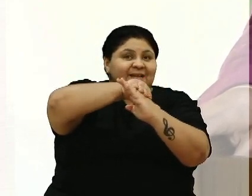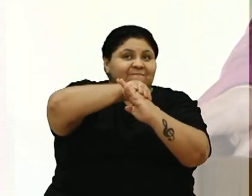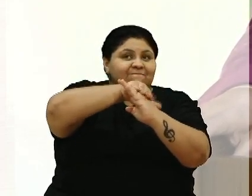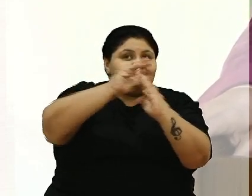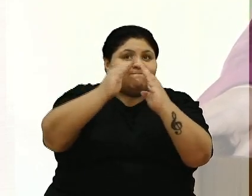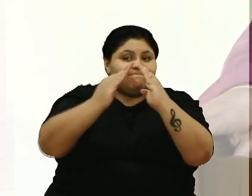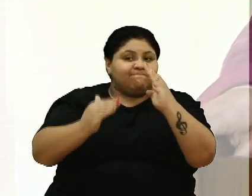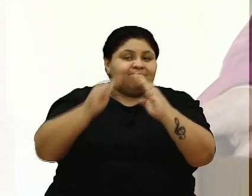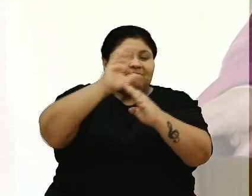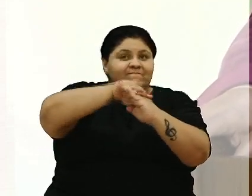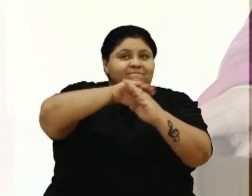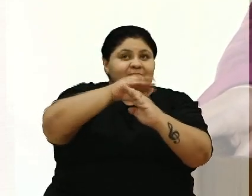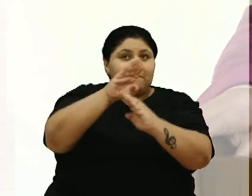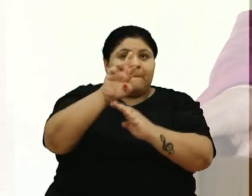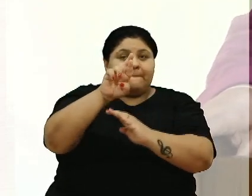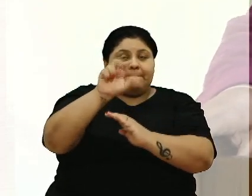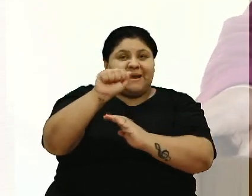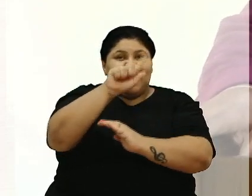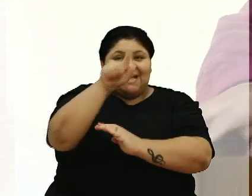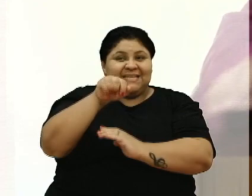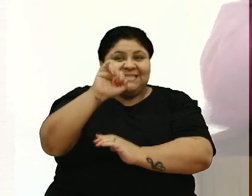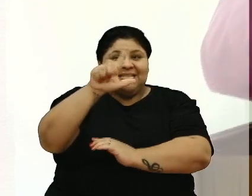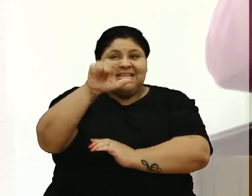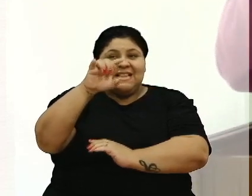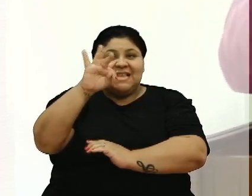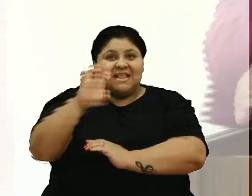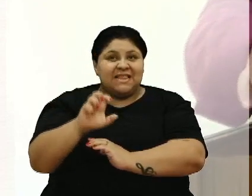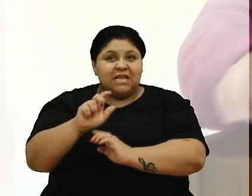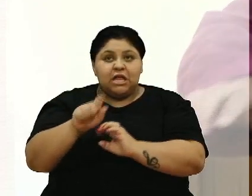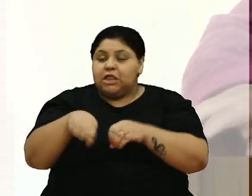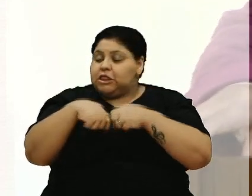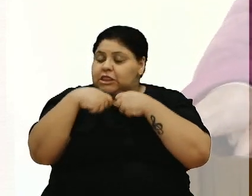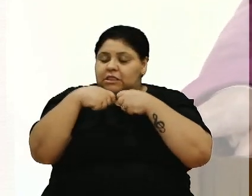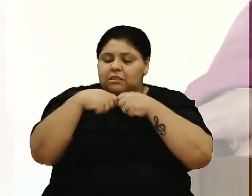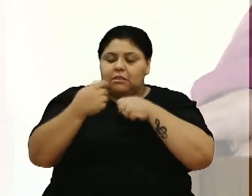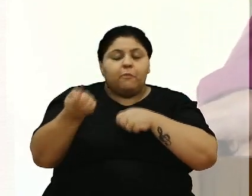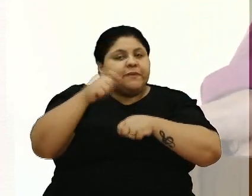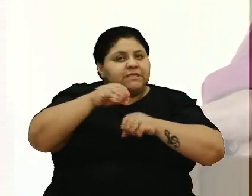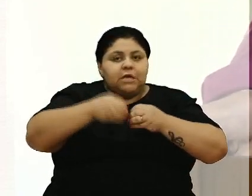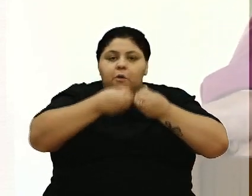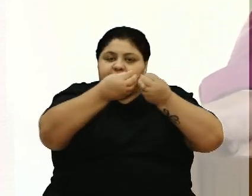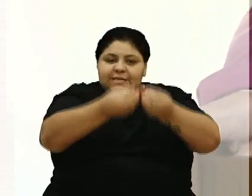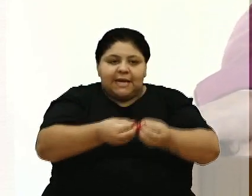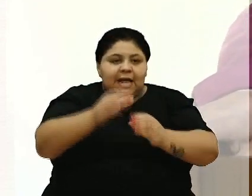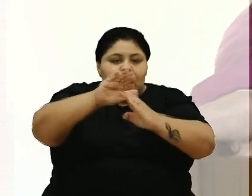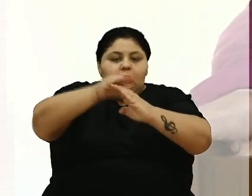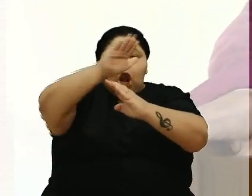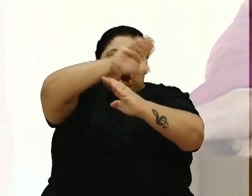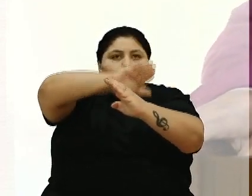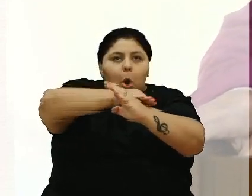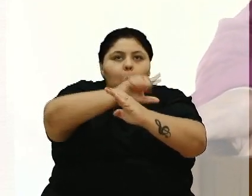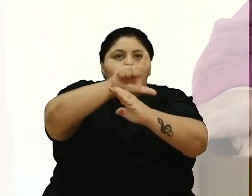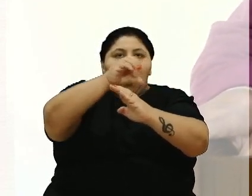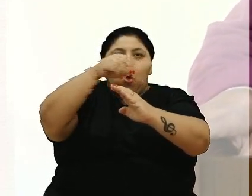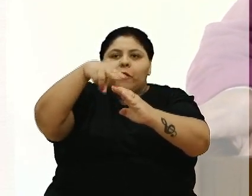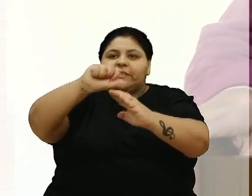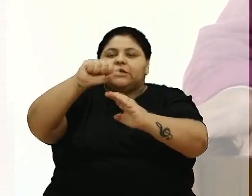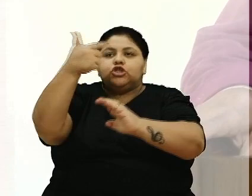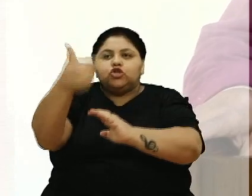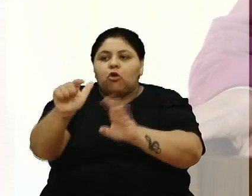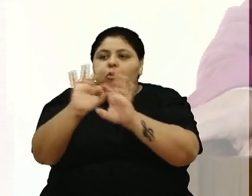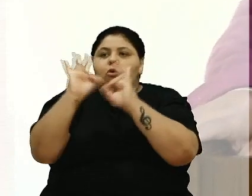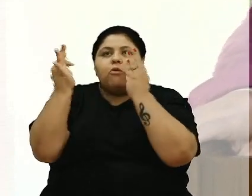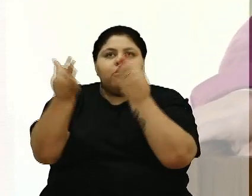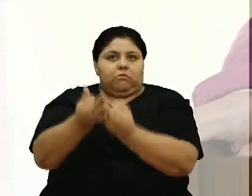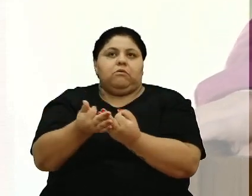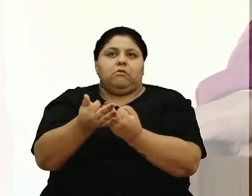Se tem brasilite, temos que entregar para as pessoas. Não precisamos entregar a lona de novo para essas famílias. Algumas coisas a gente tem que... que não